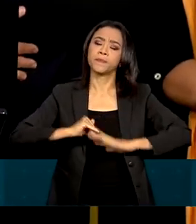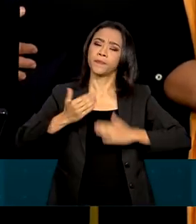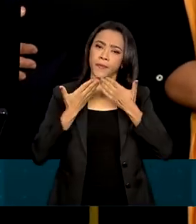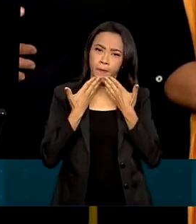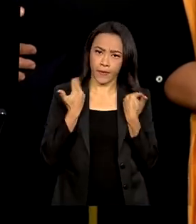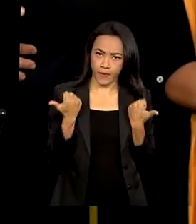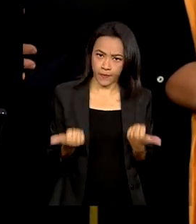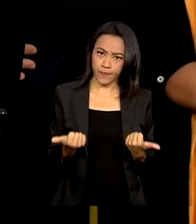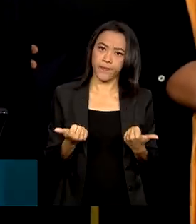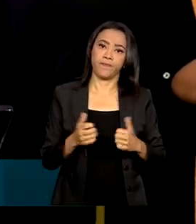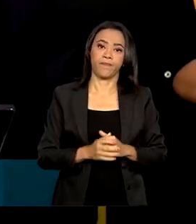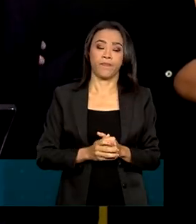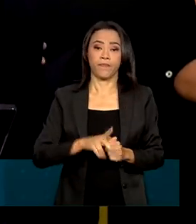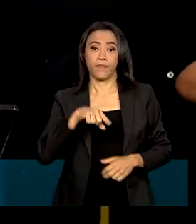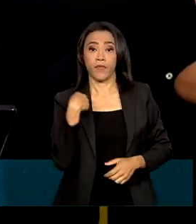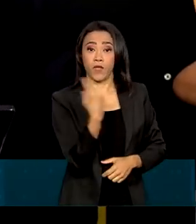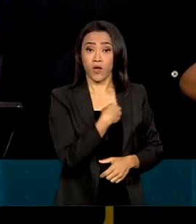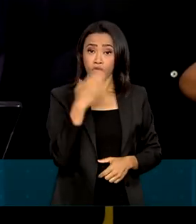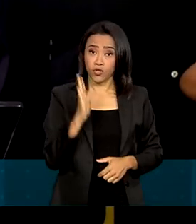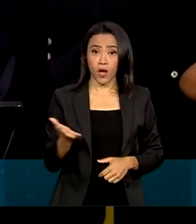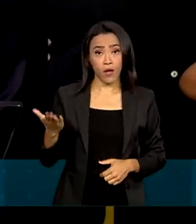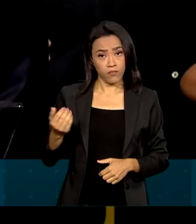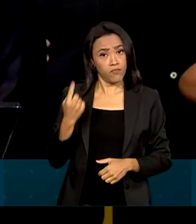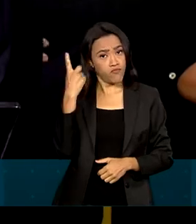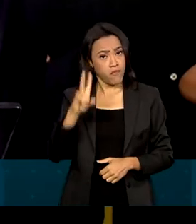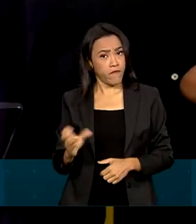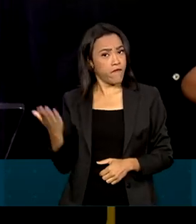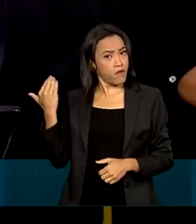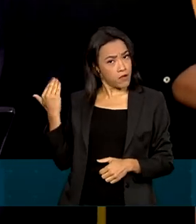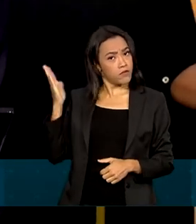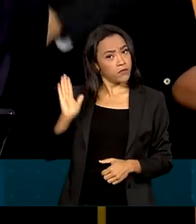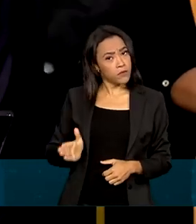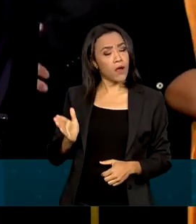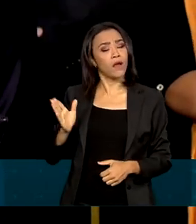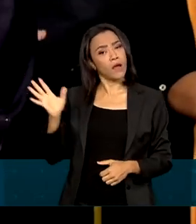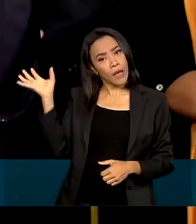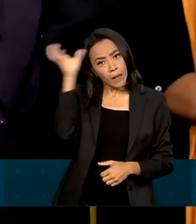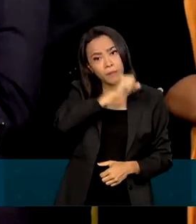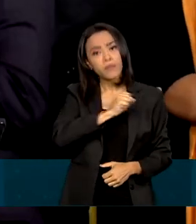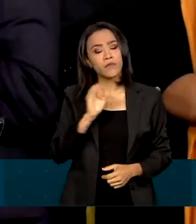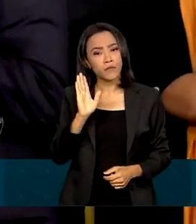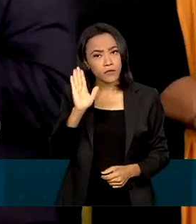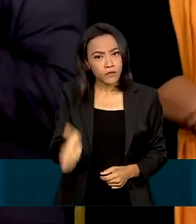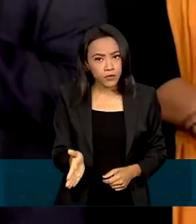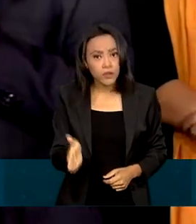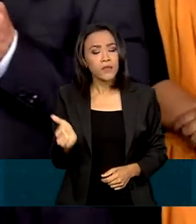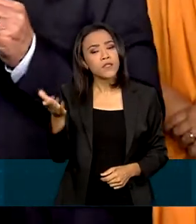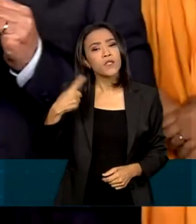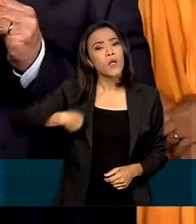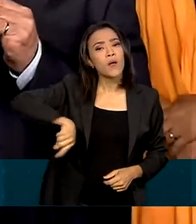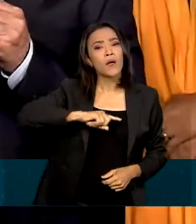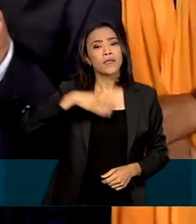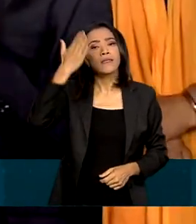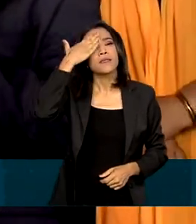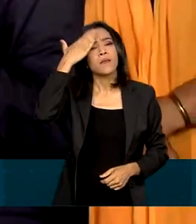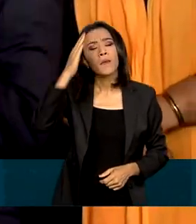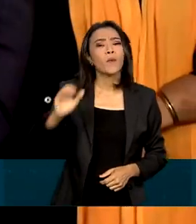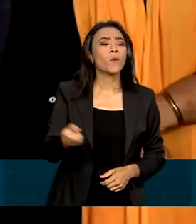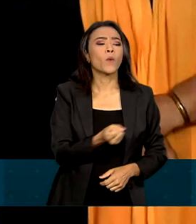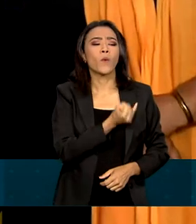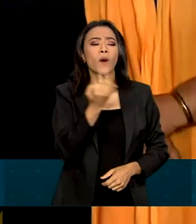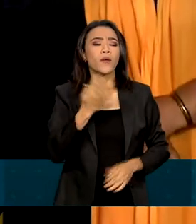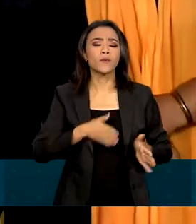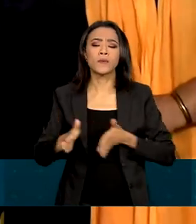melhor. Nós já fizemos uma vez, nós já aprendemos. Nós sabemos quais são os caminhos,